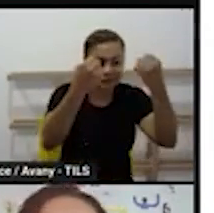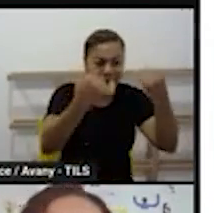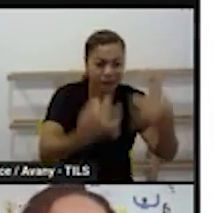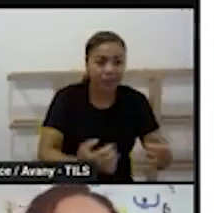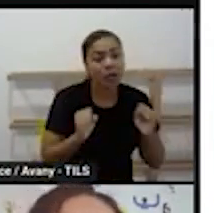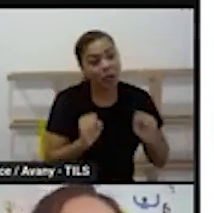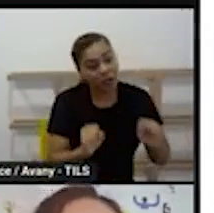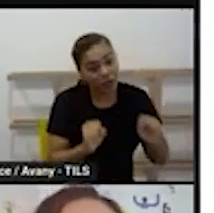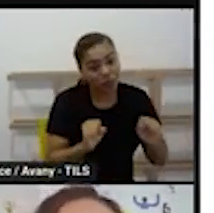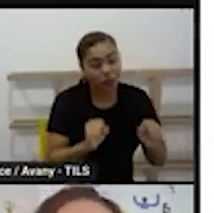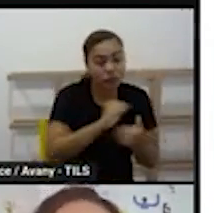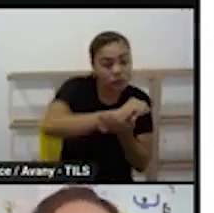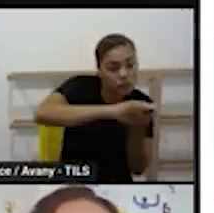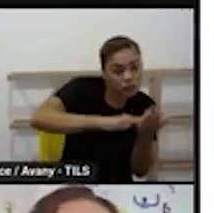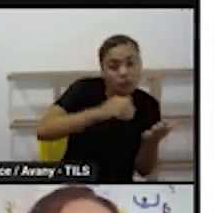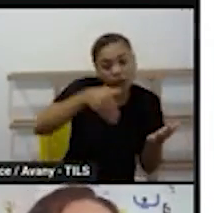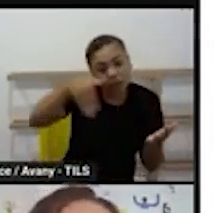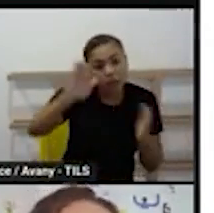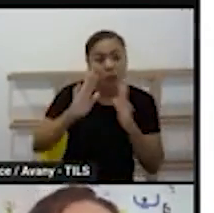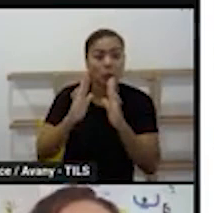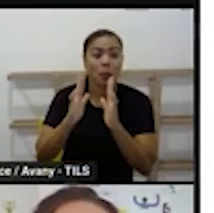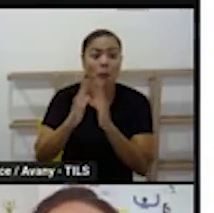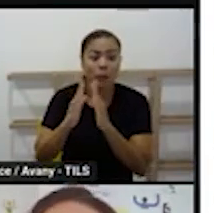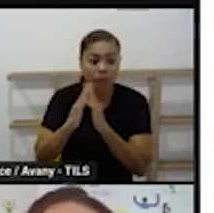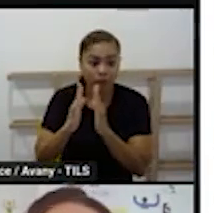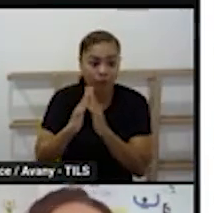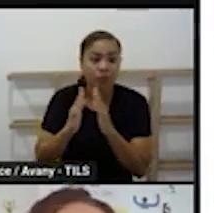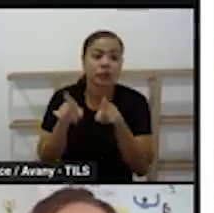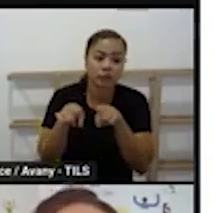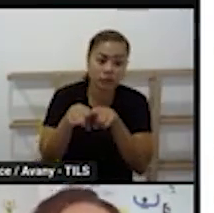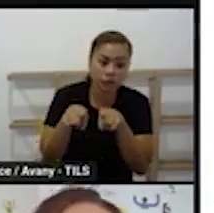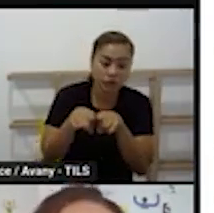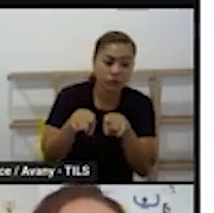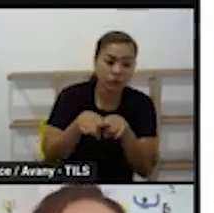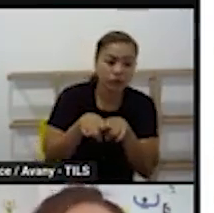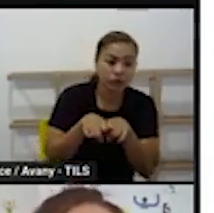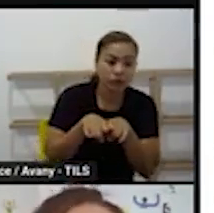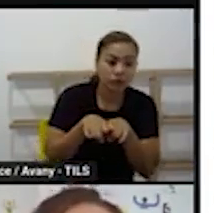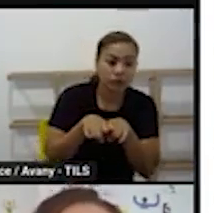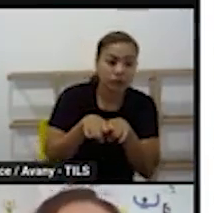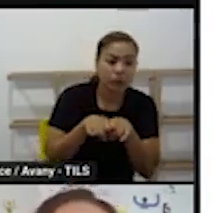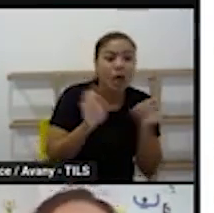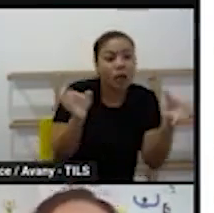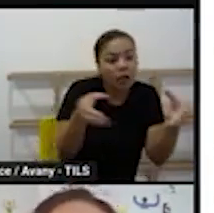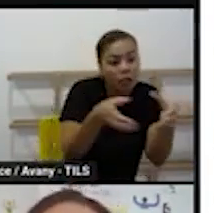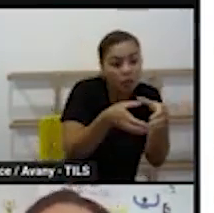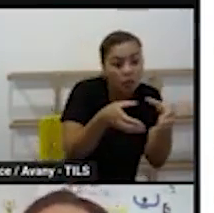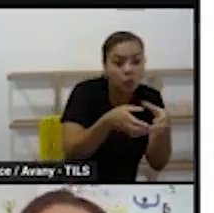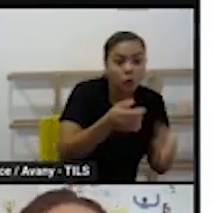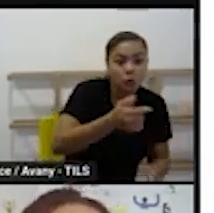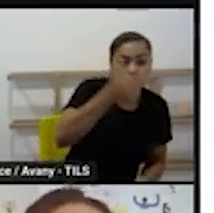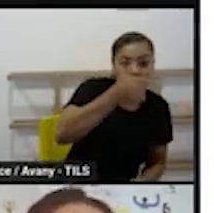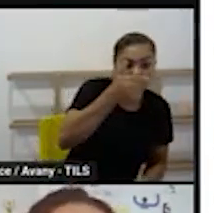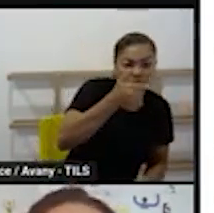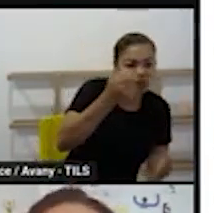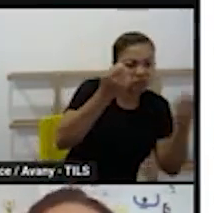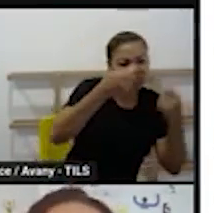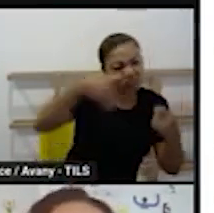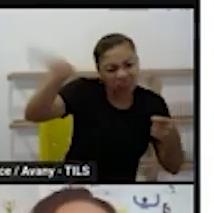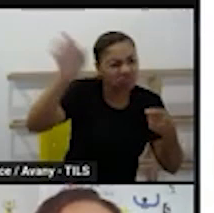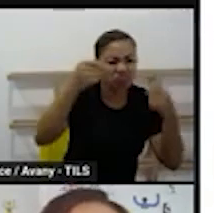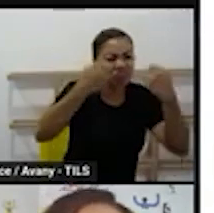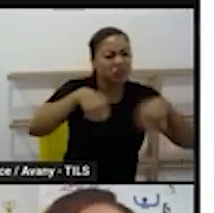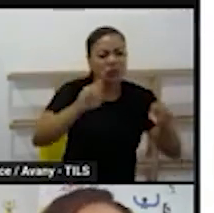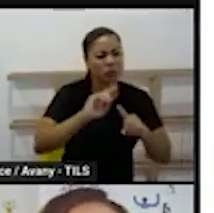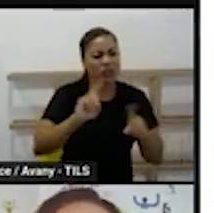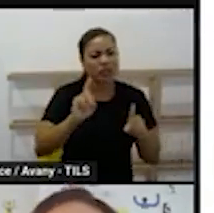casa né e aí necessariamente o grupo 2 não tem atividade o grupo 3 não precisa ter atividade para casa mas o grupo 4 vocês vão elencar aí